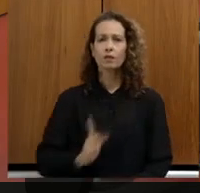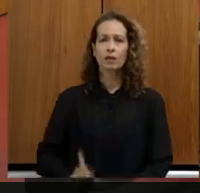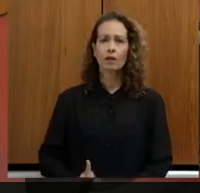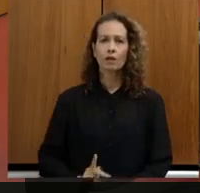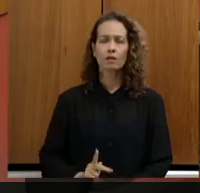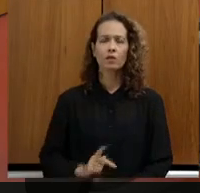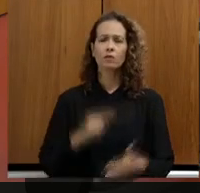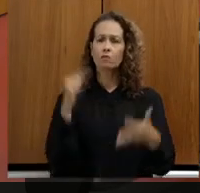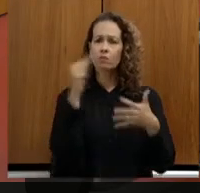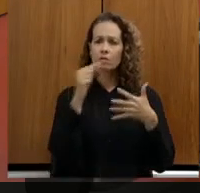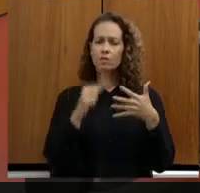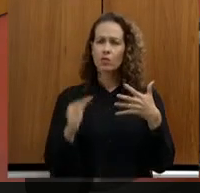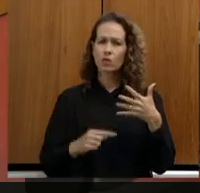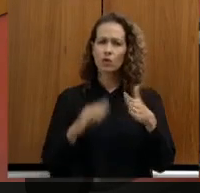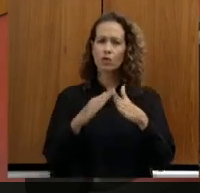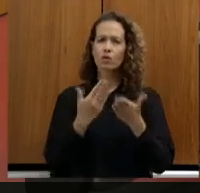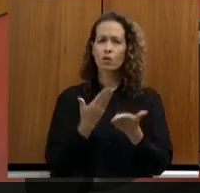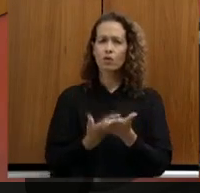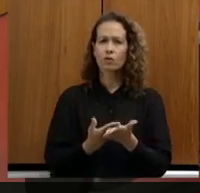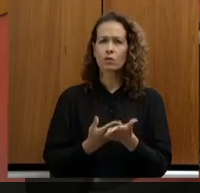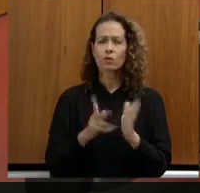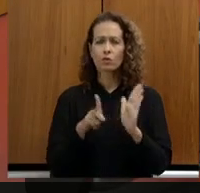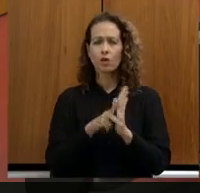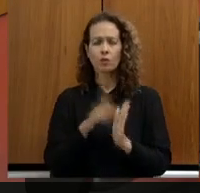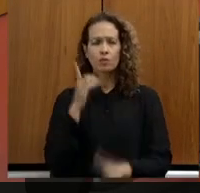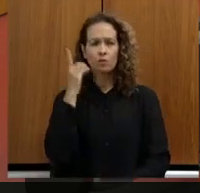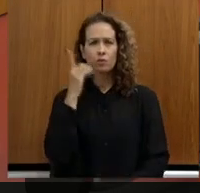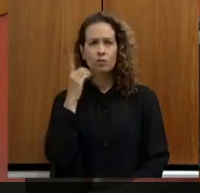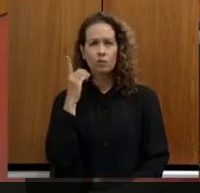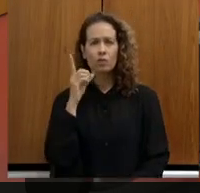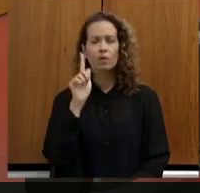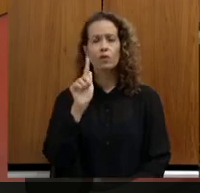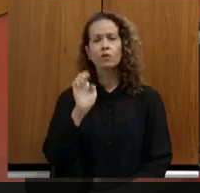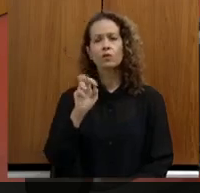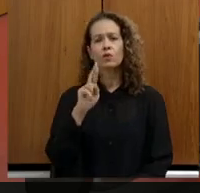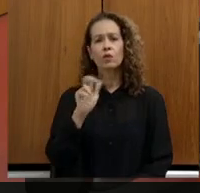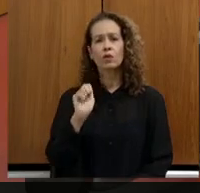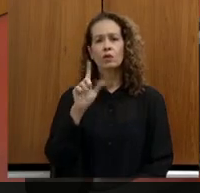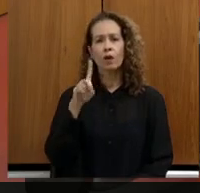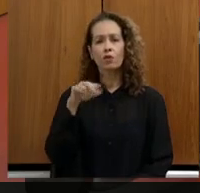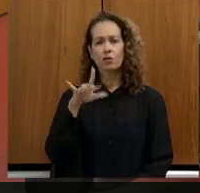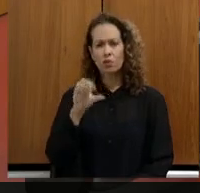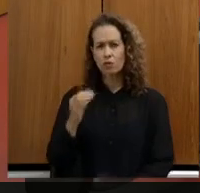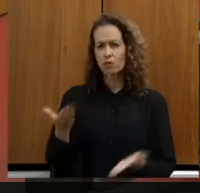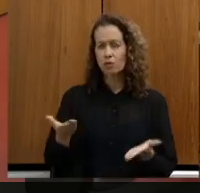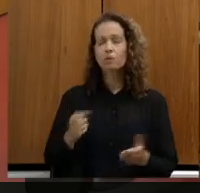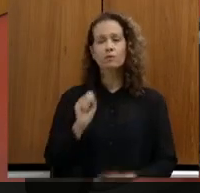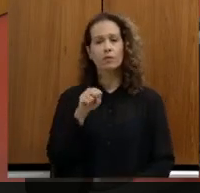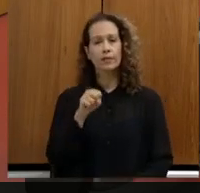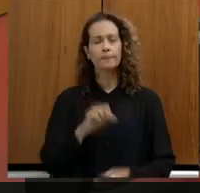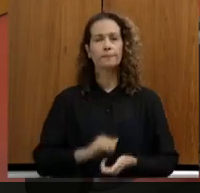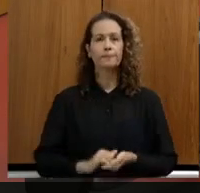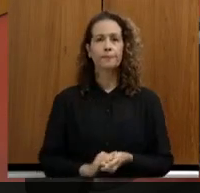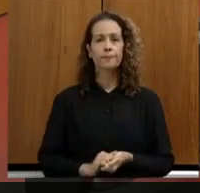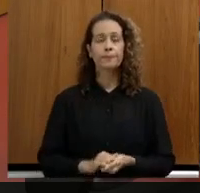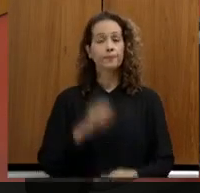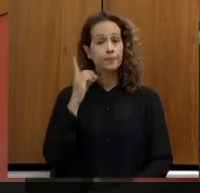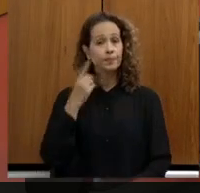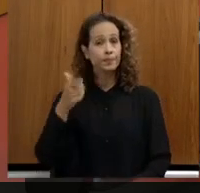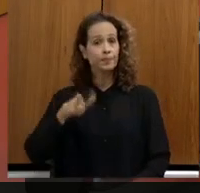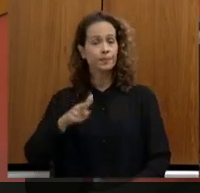Noraldino os requerimentos que foram lidos agora? sim obrigado devolvo a palavra ao deputado Noraldino